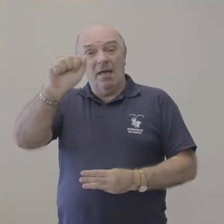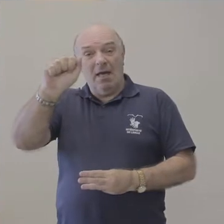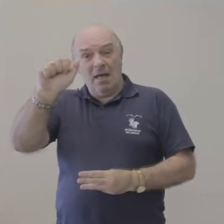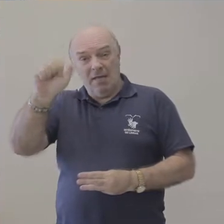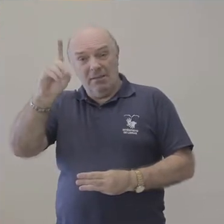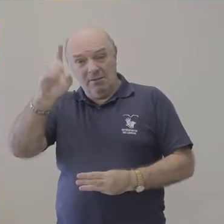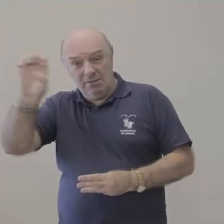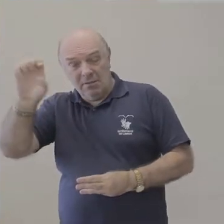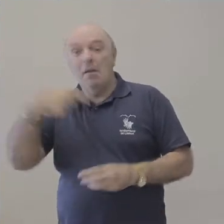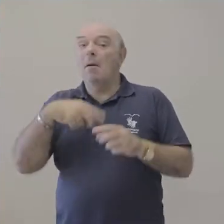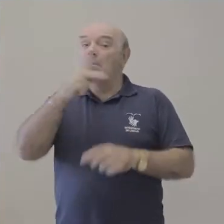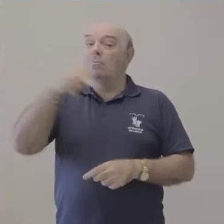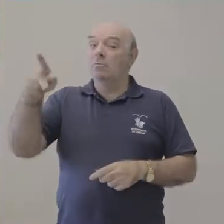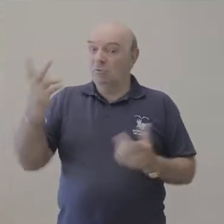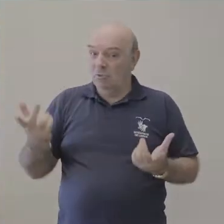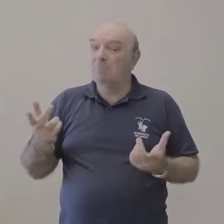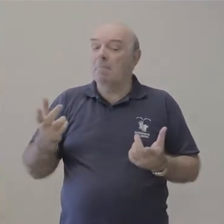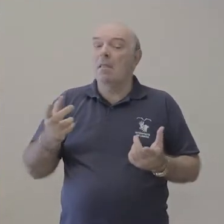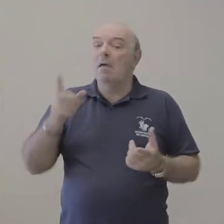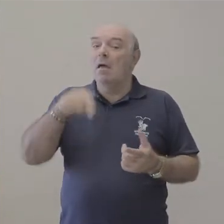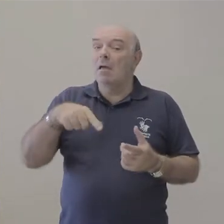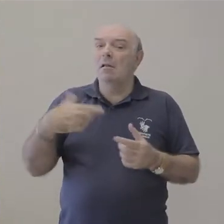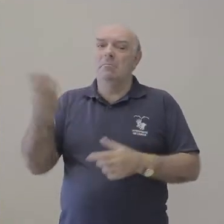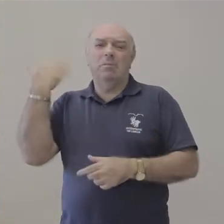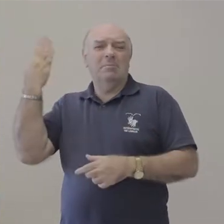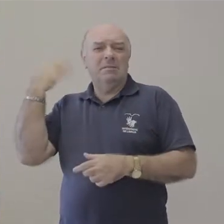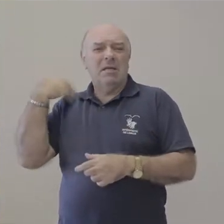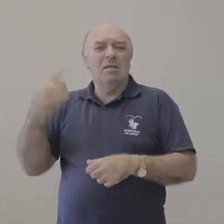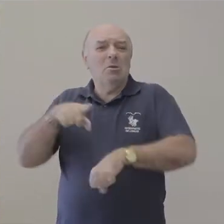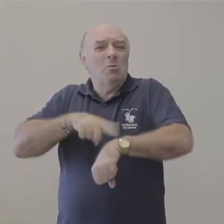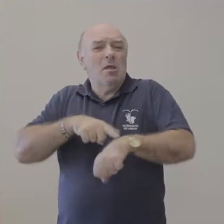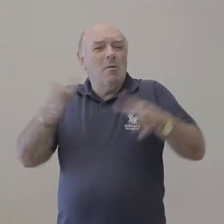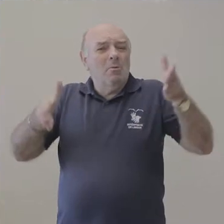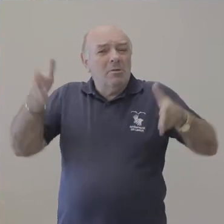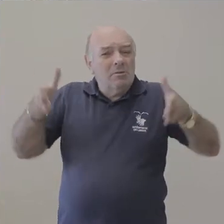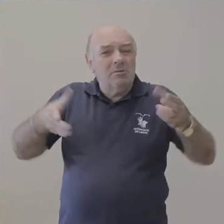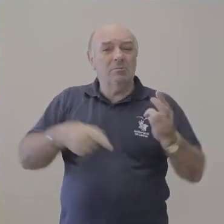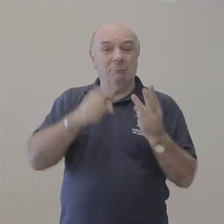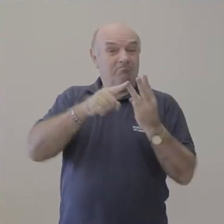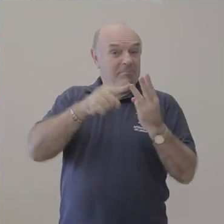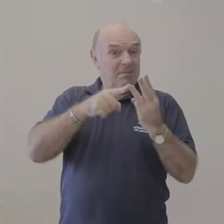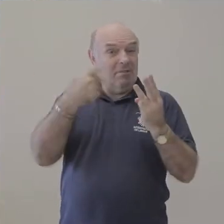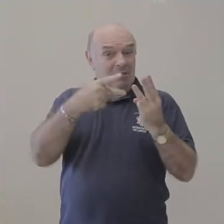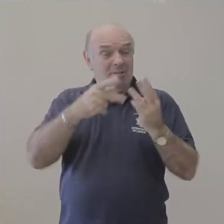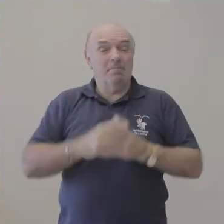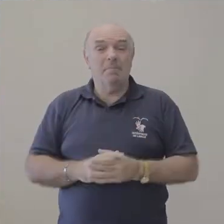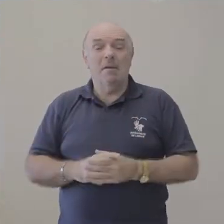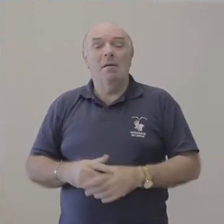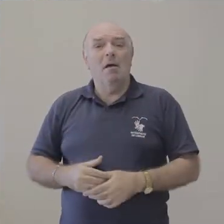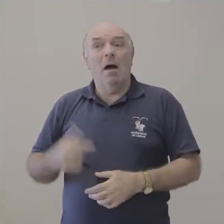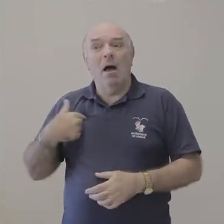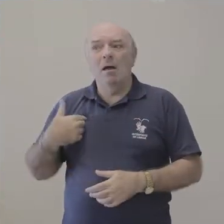Saad, estudou na UFIS na época de Santinho e cursou Ciências Econômicas. A minha vida na universidade